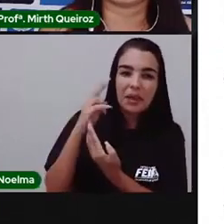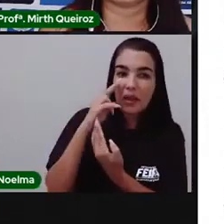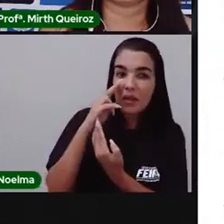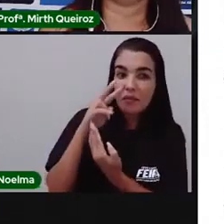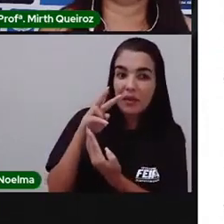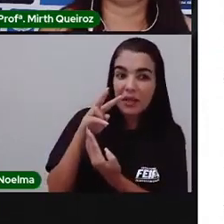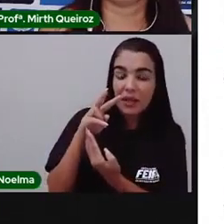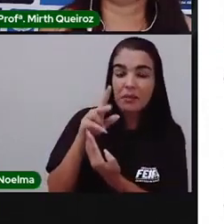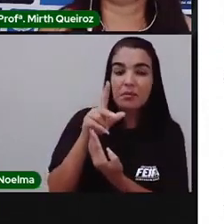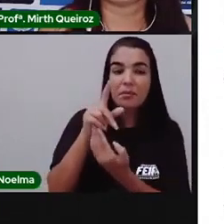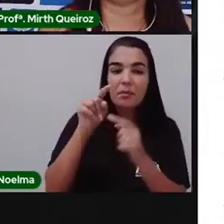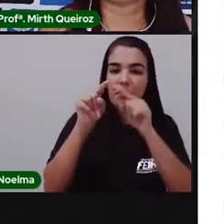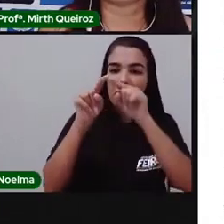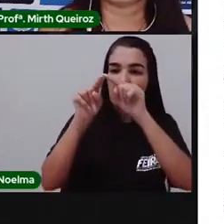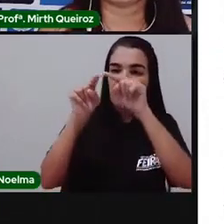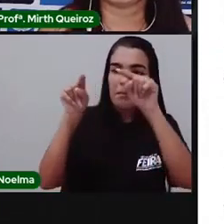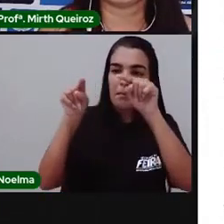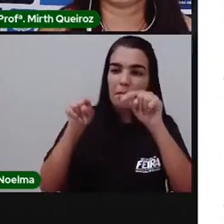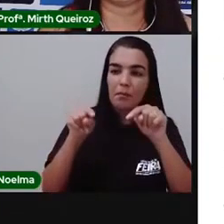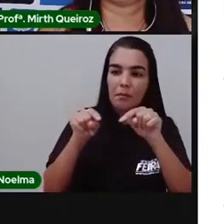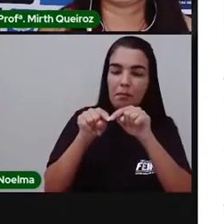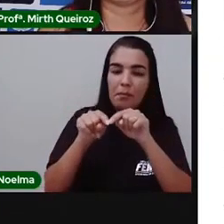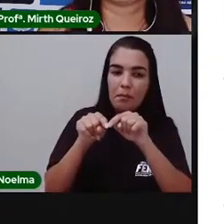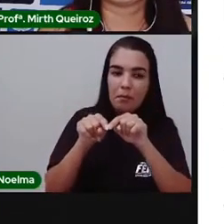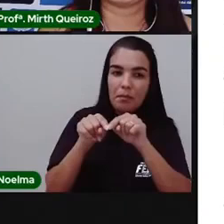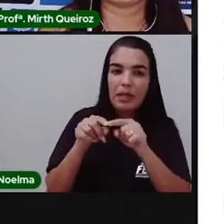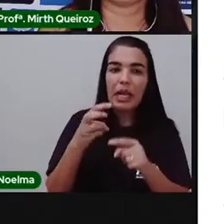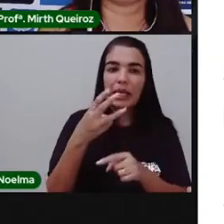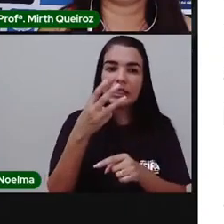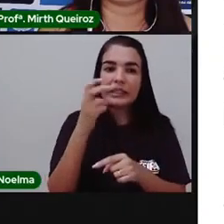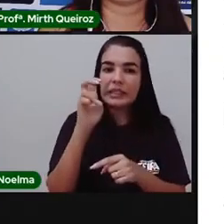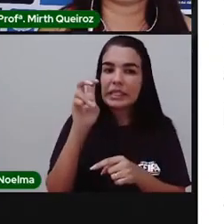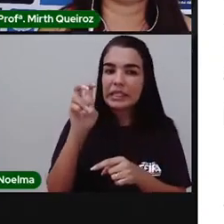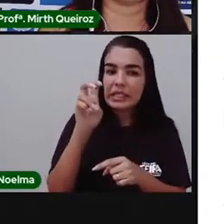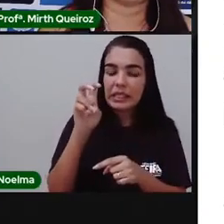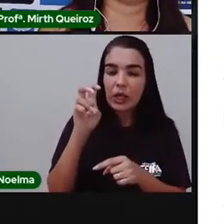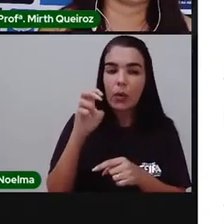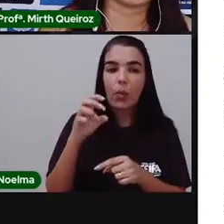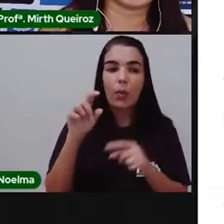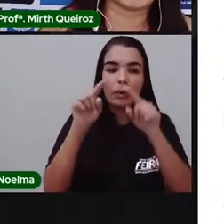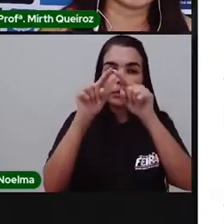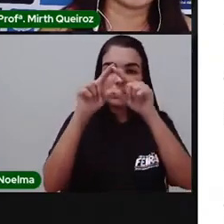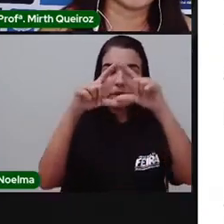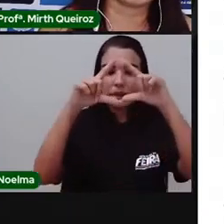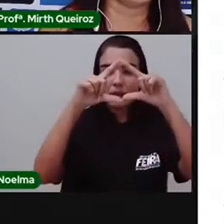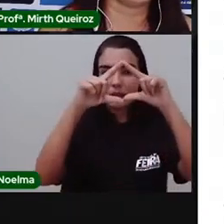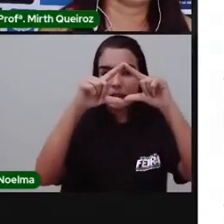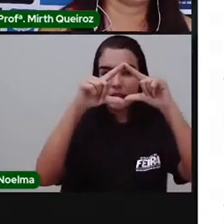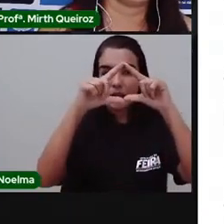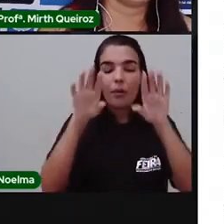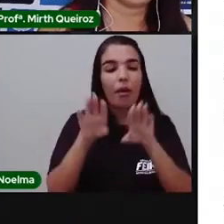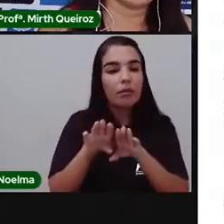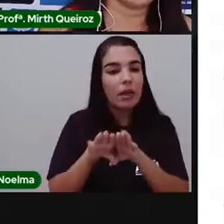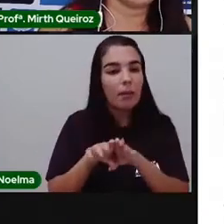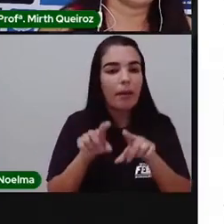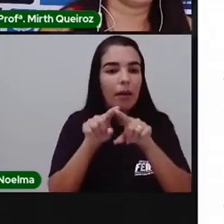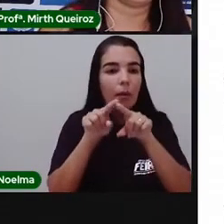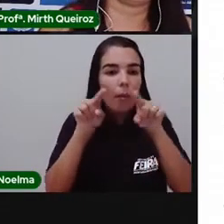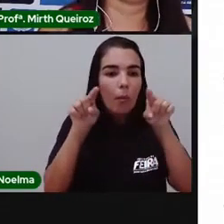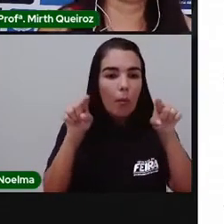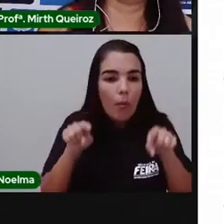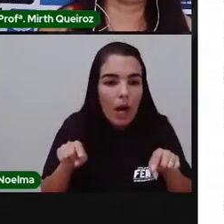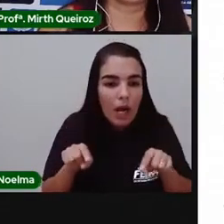paralelogramo. Nós temos aqui cinco triângulos. E a gente tem também um quadrado. Que foi o que a pró